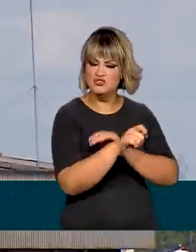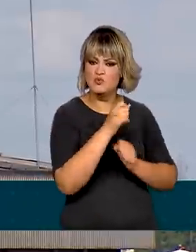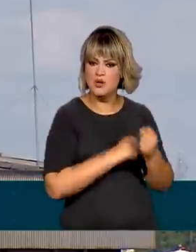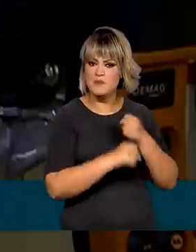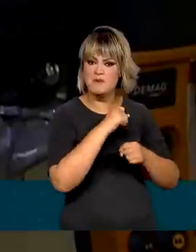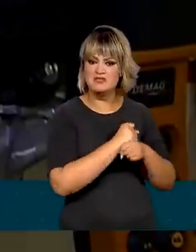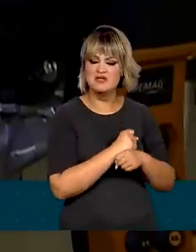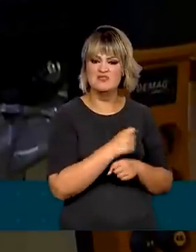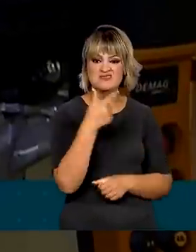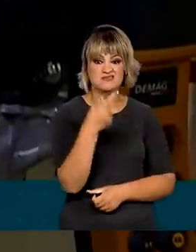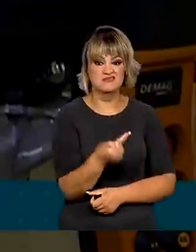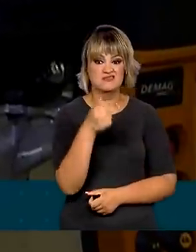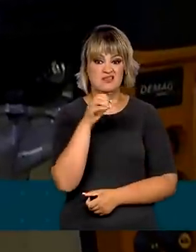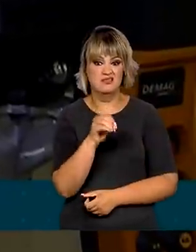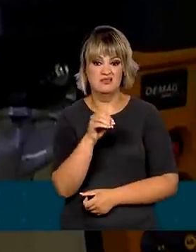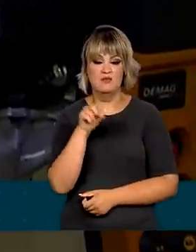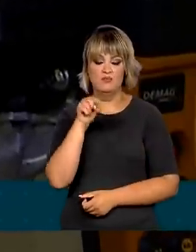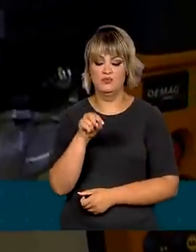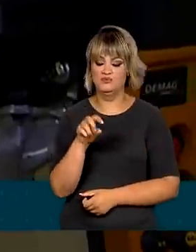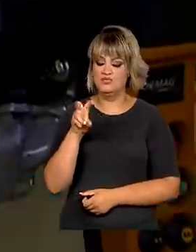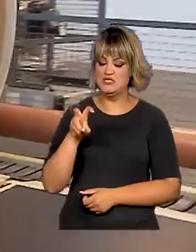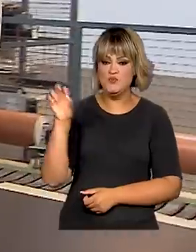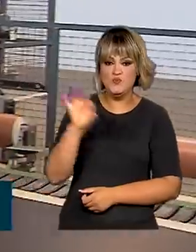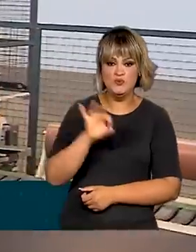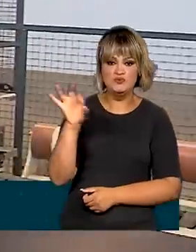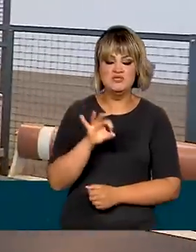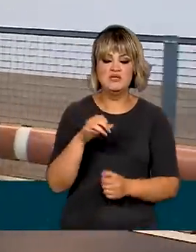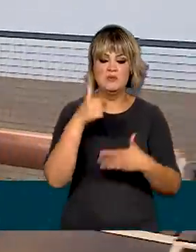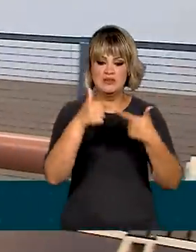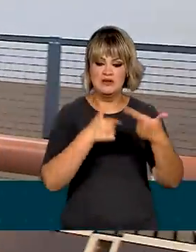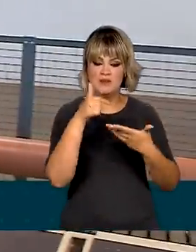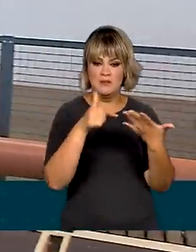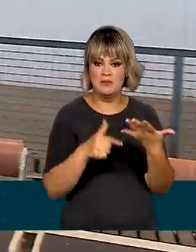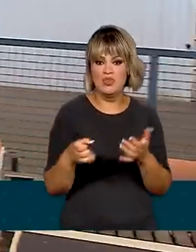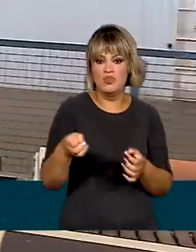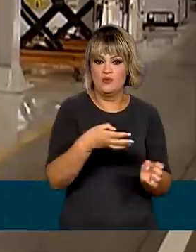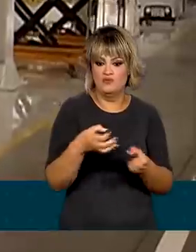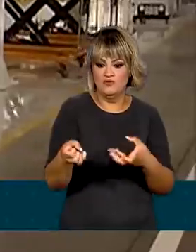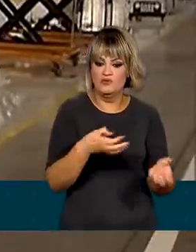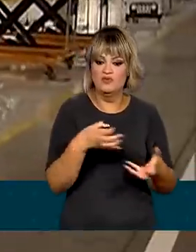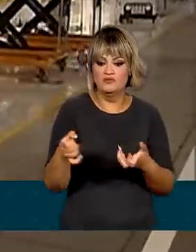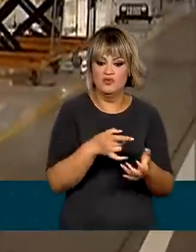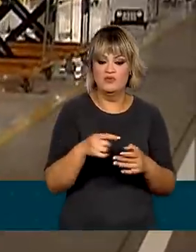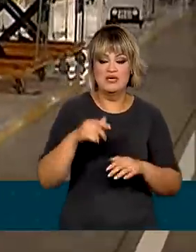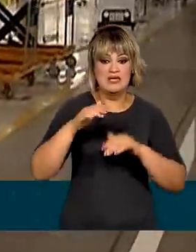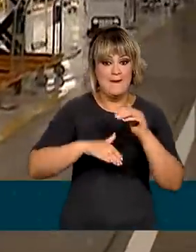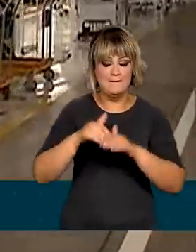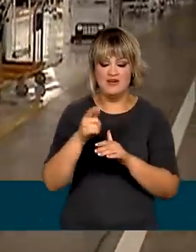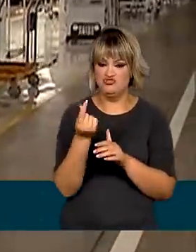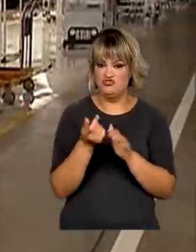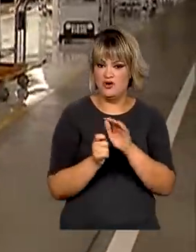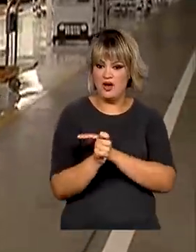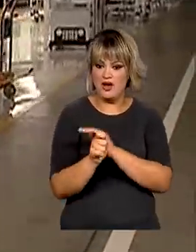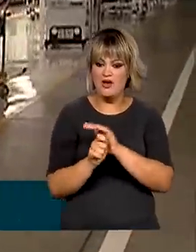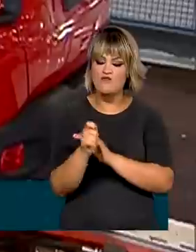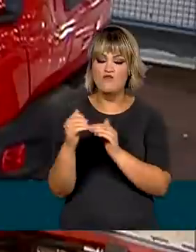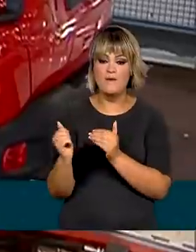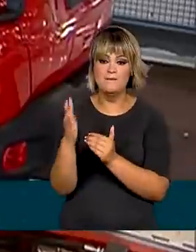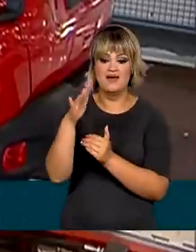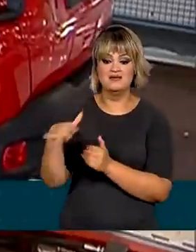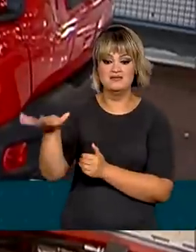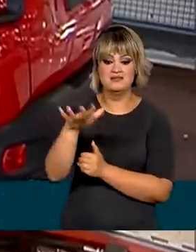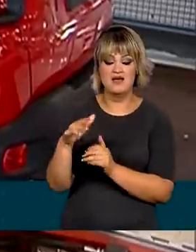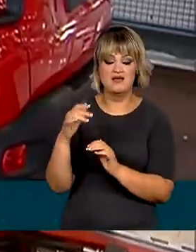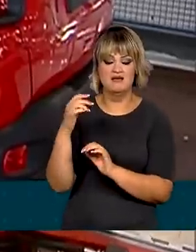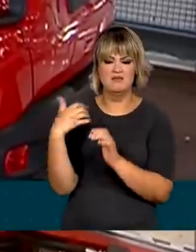ano passado, 70,5% em atividades de inovação. E a aplicação de recursos foi maior nas